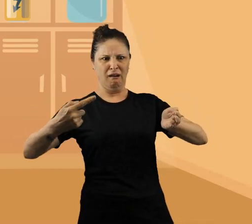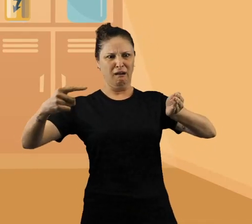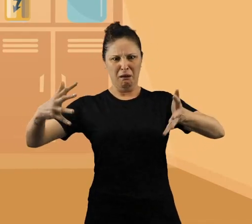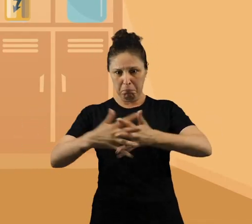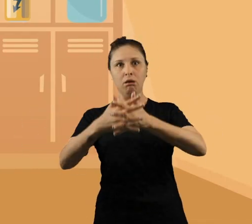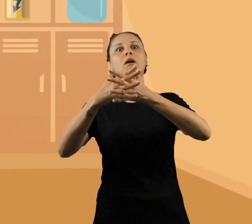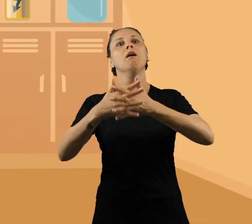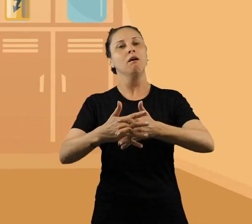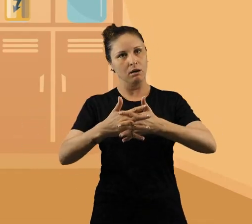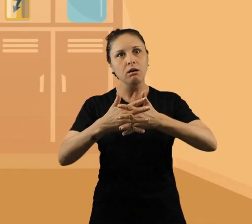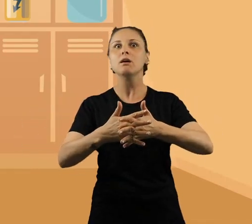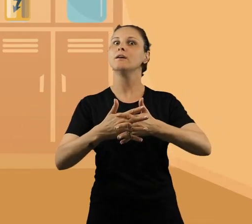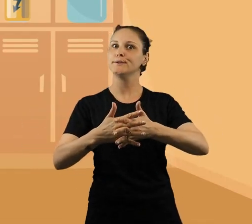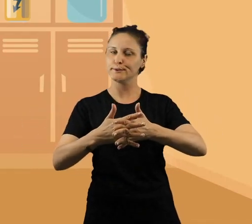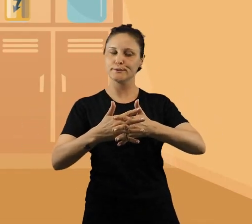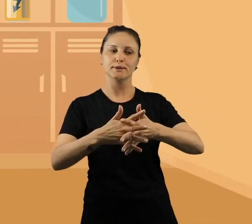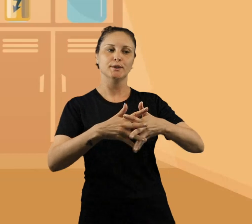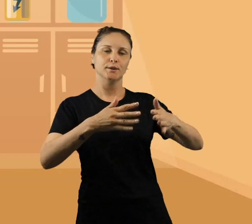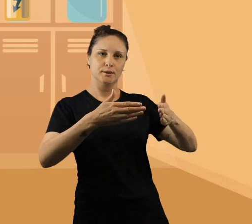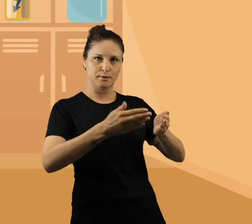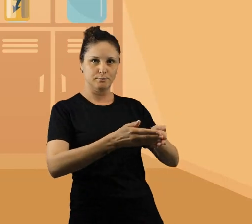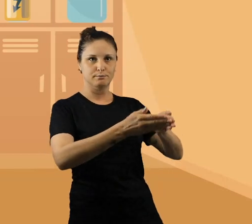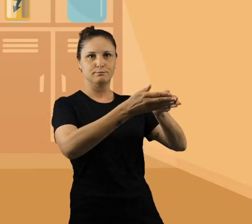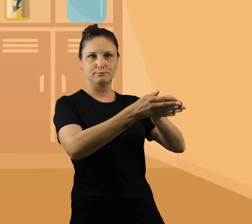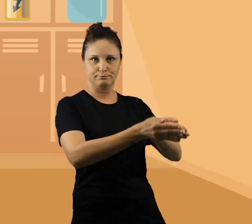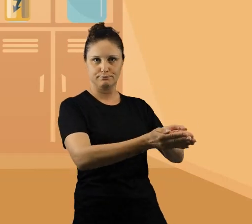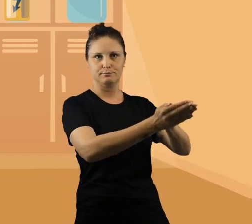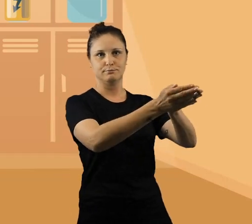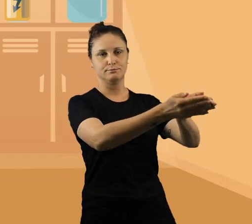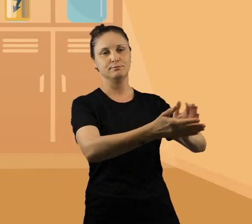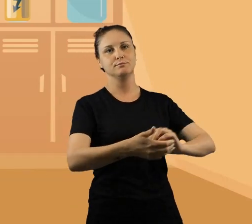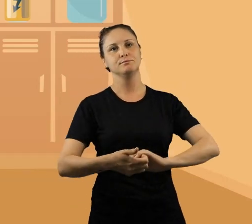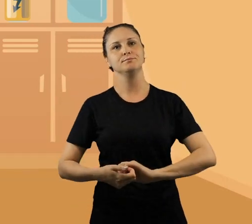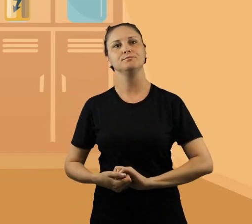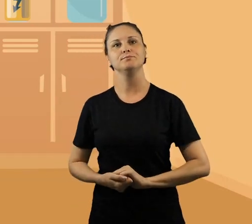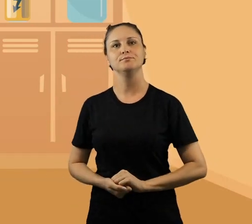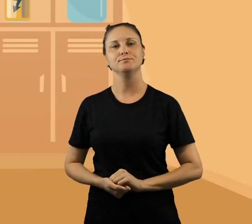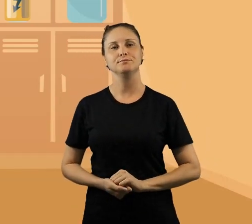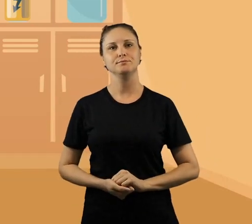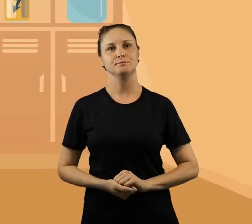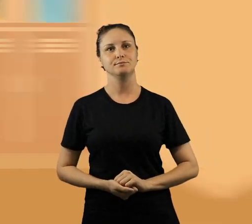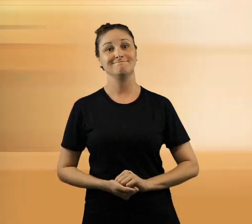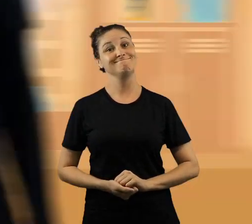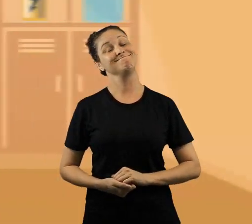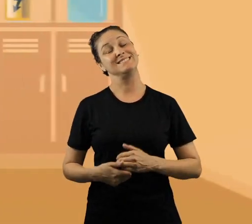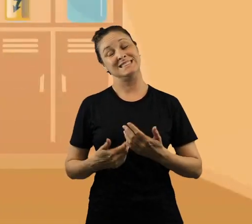desnorteando as baleias, por interferir na ecolocalização desses animais.